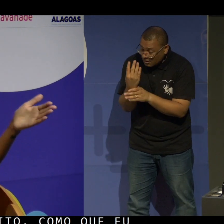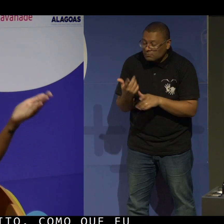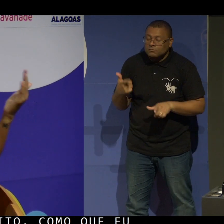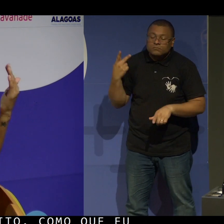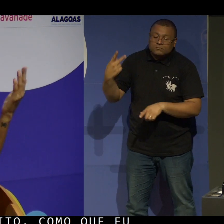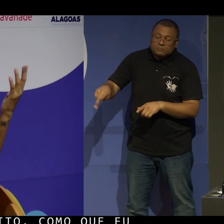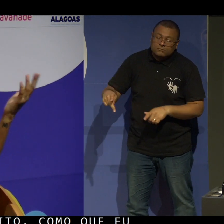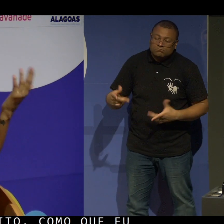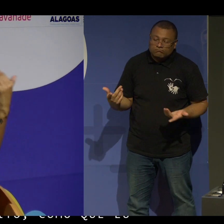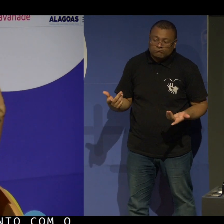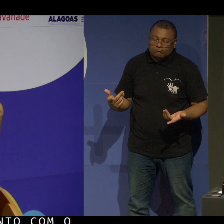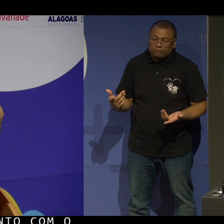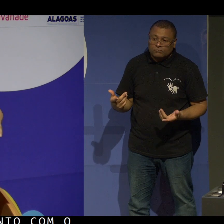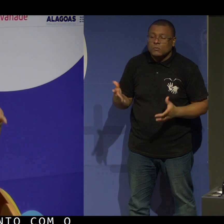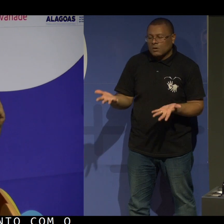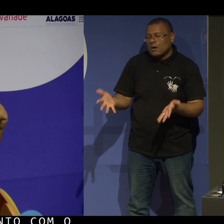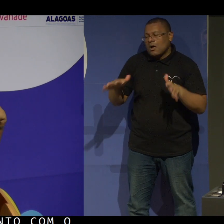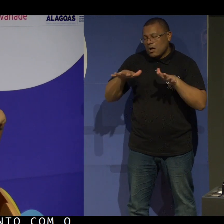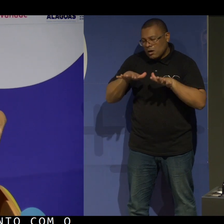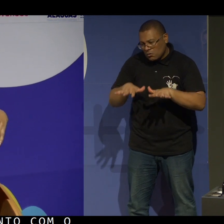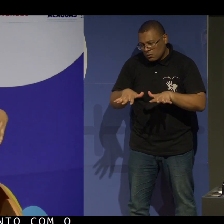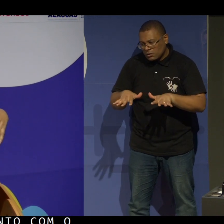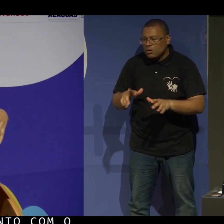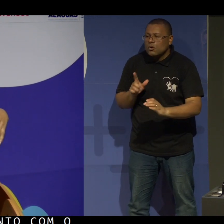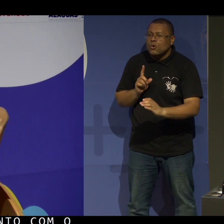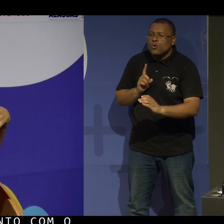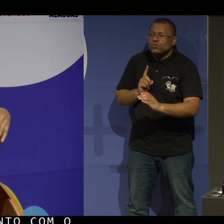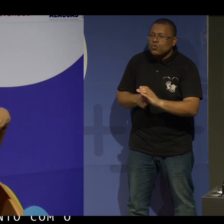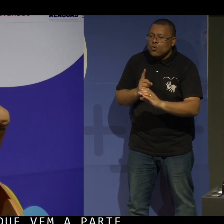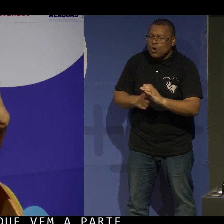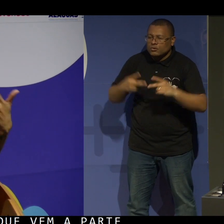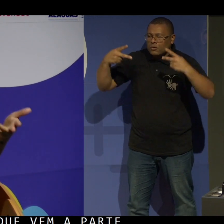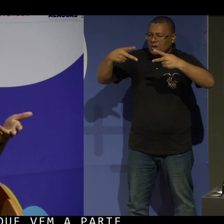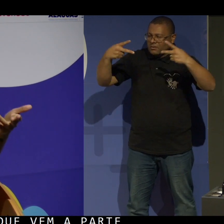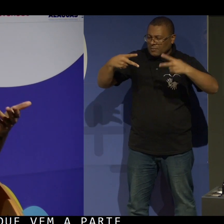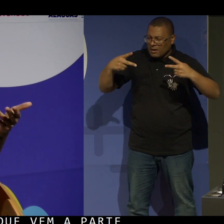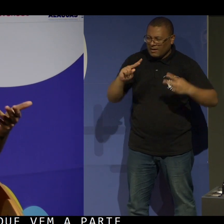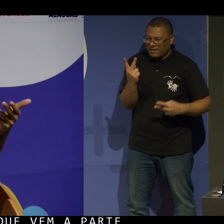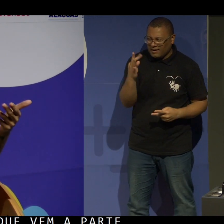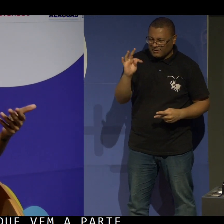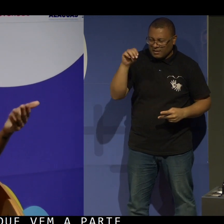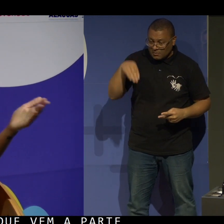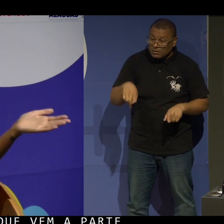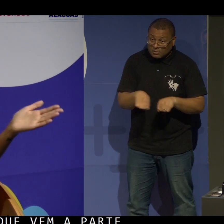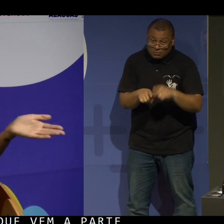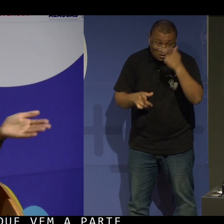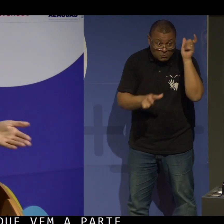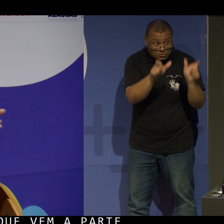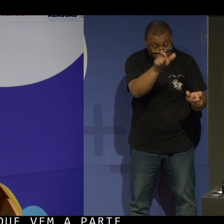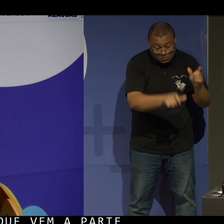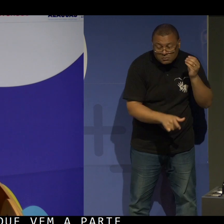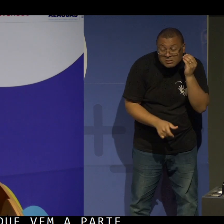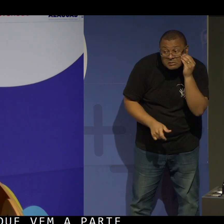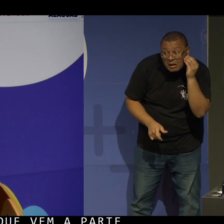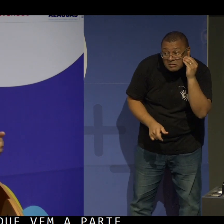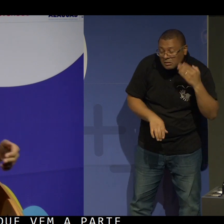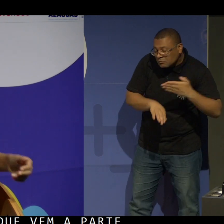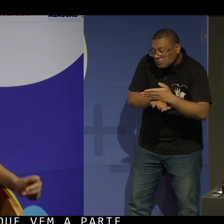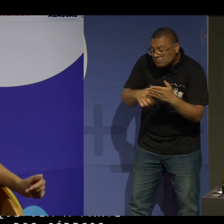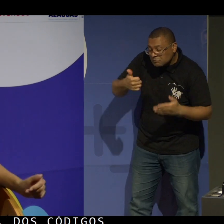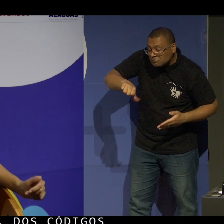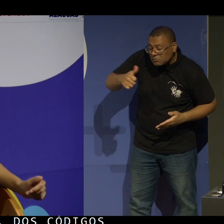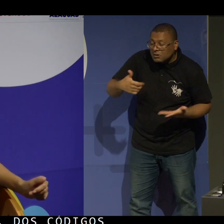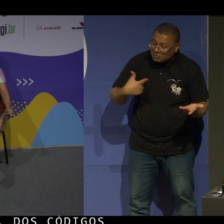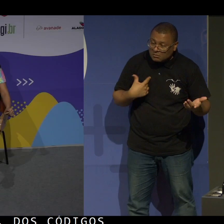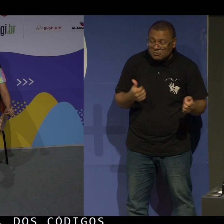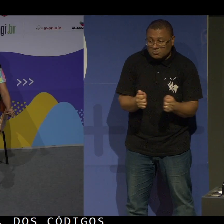da inclusão dos códigos HTML e com as pessoas fazendo o teste, que é a validação semântica que